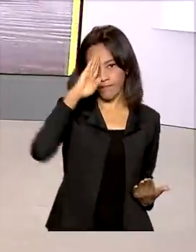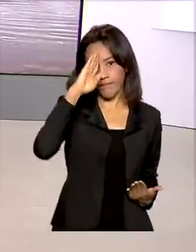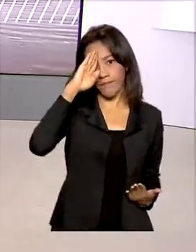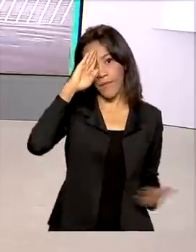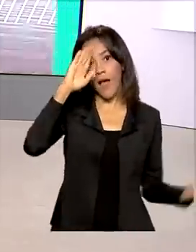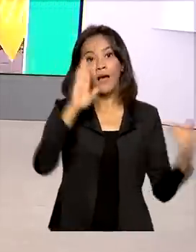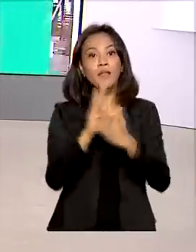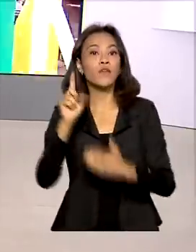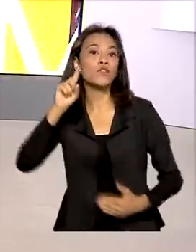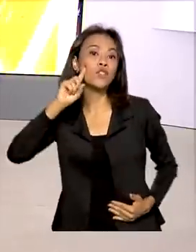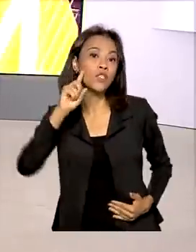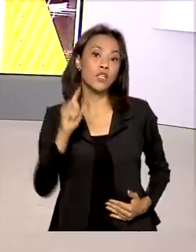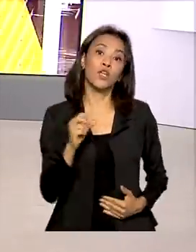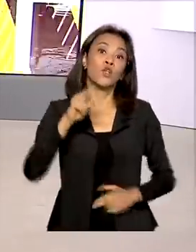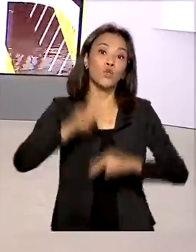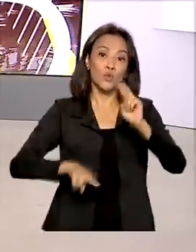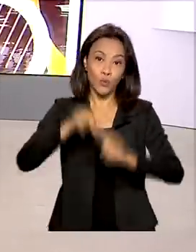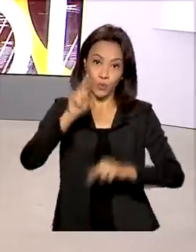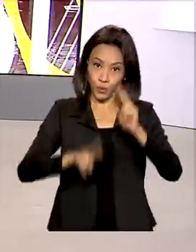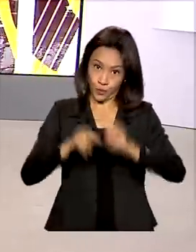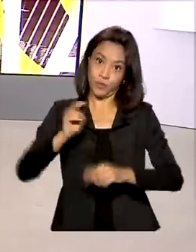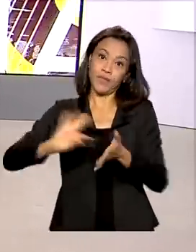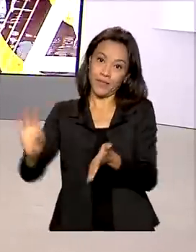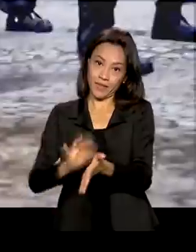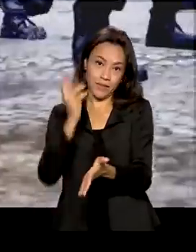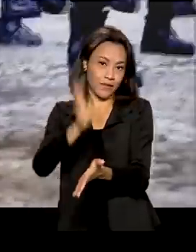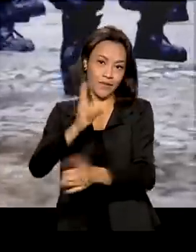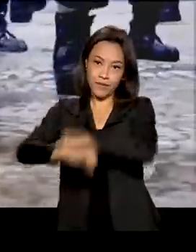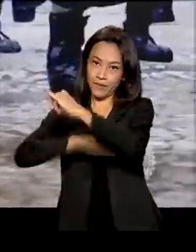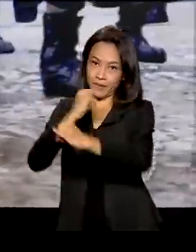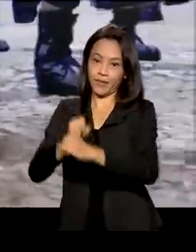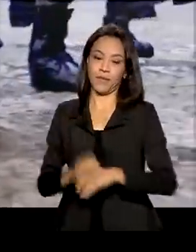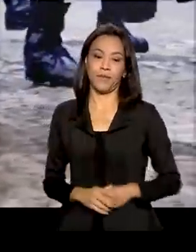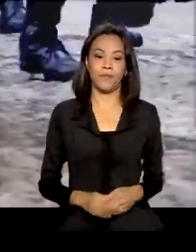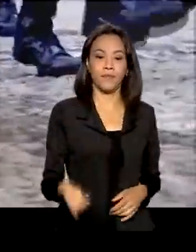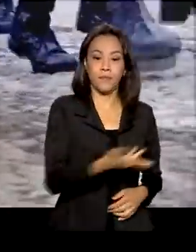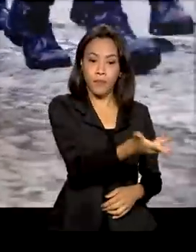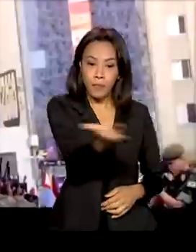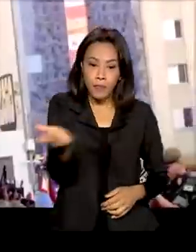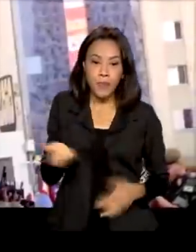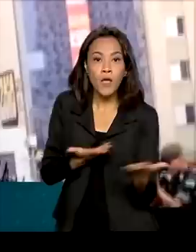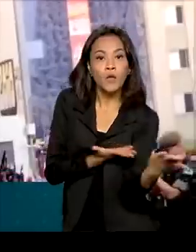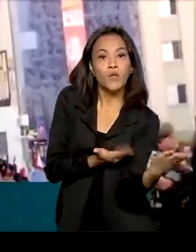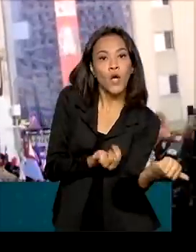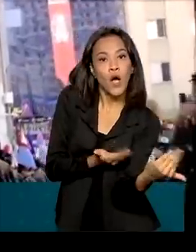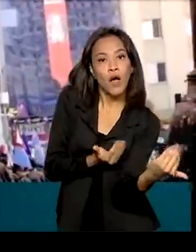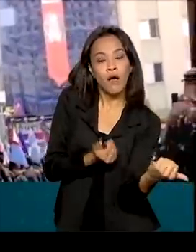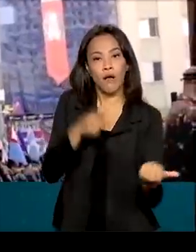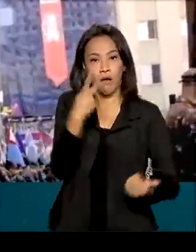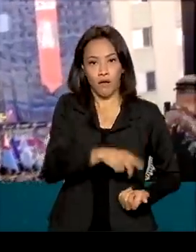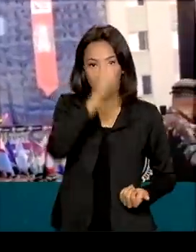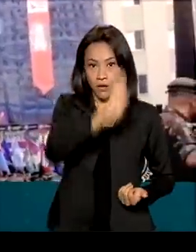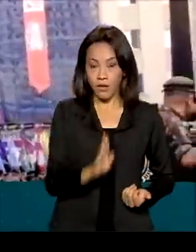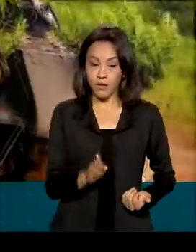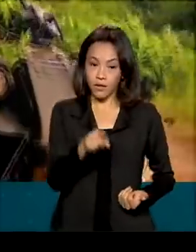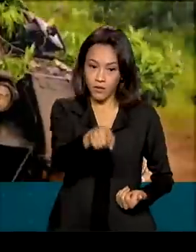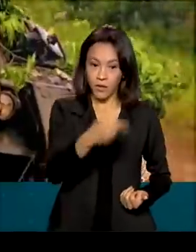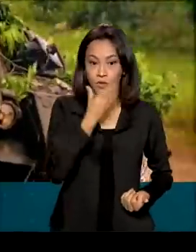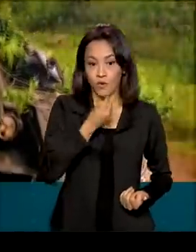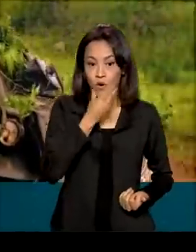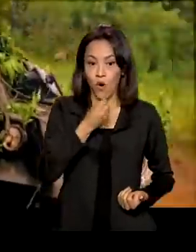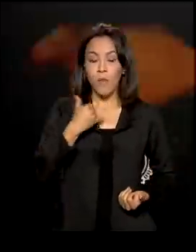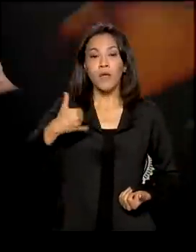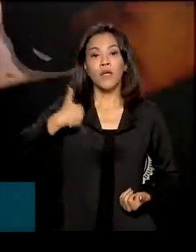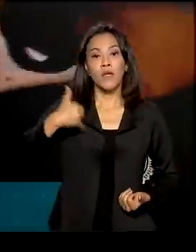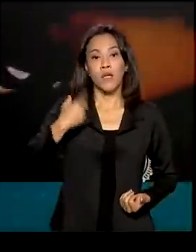até junho, sempre pela internet. Os jovens brasileiros do sexo masculino, que completam 18